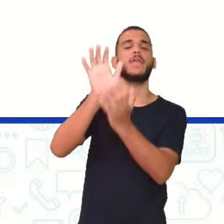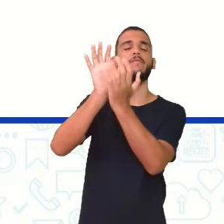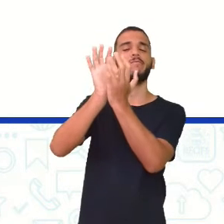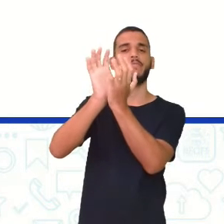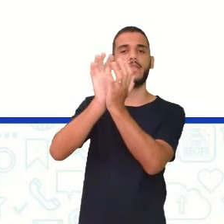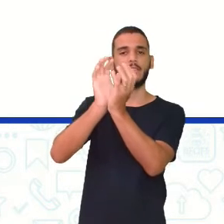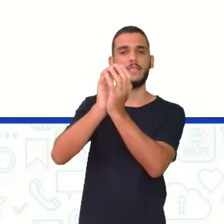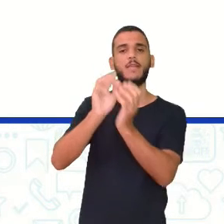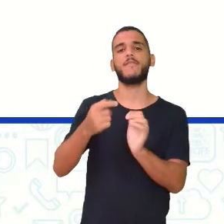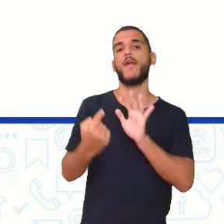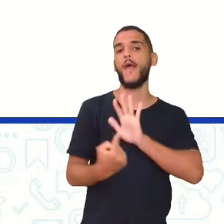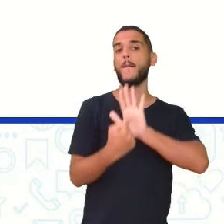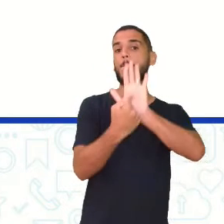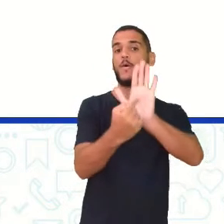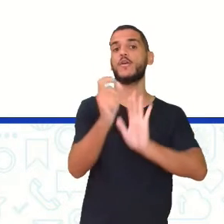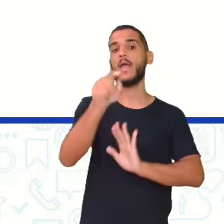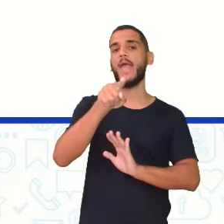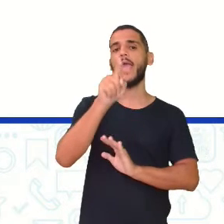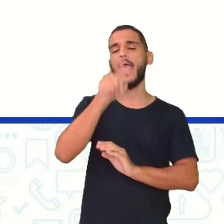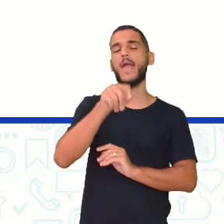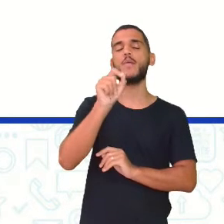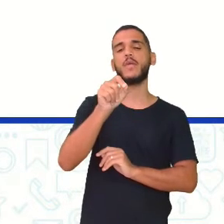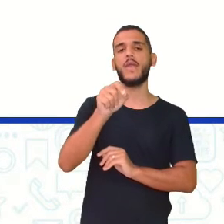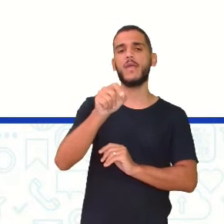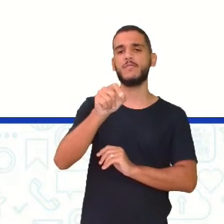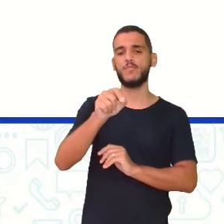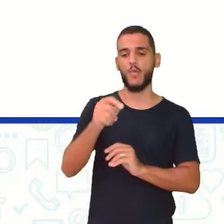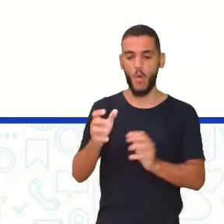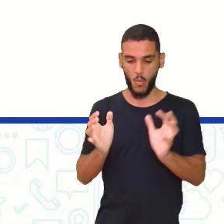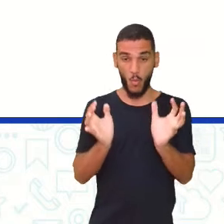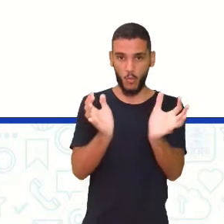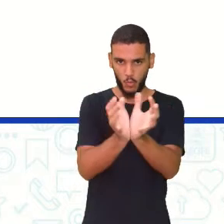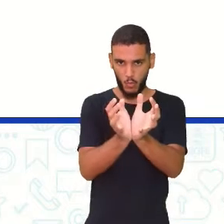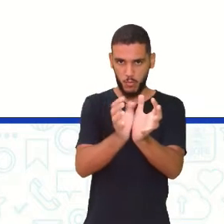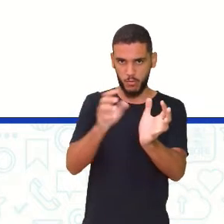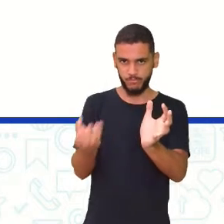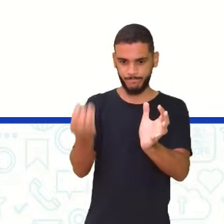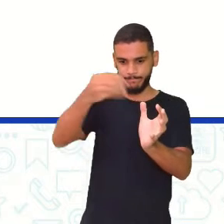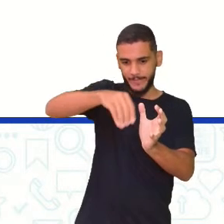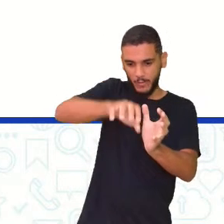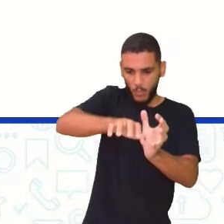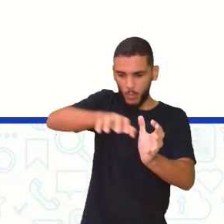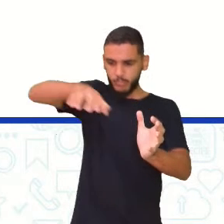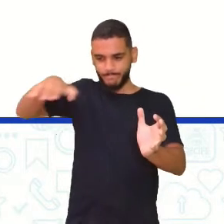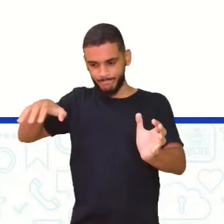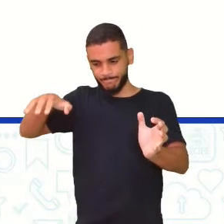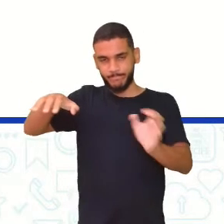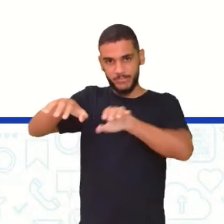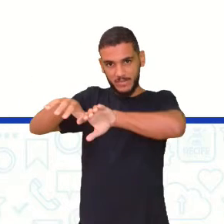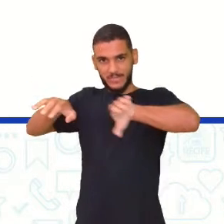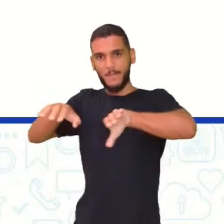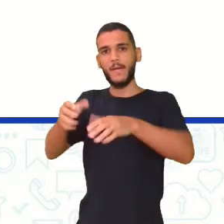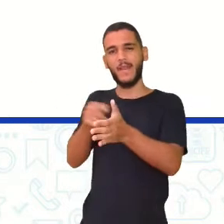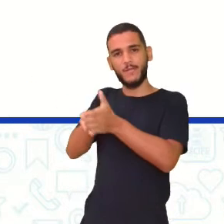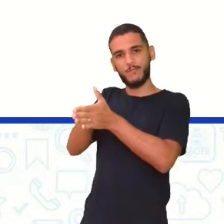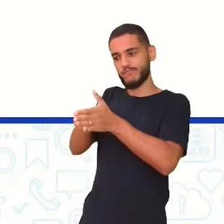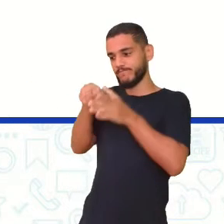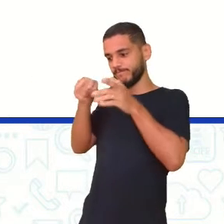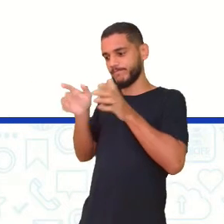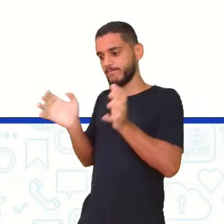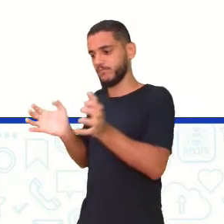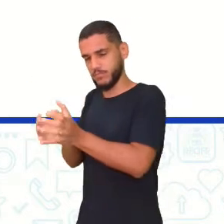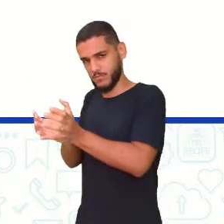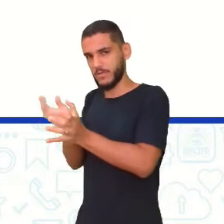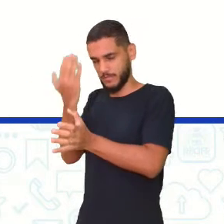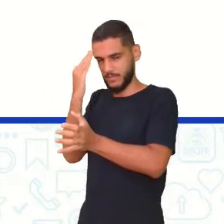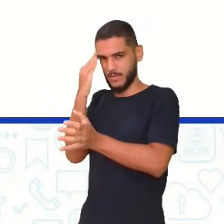amostra É uma parte disso Ó, é um subgrupo infinito Da população selecionada para análise Ou seja Se eu digo Eu tenho